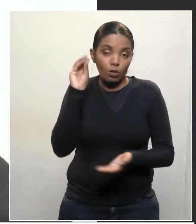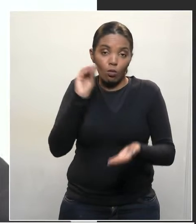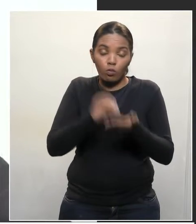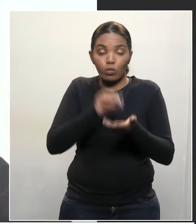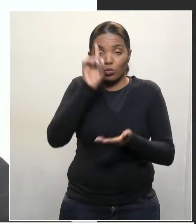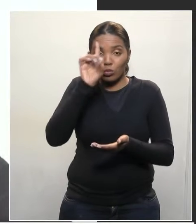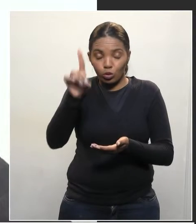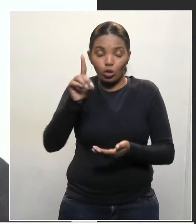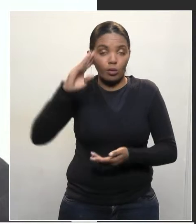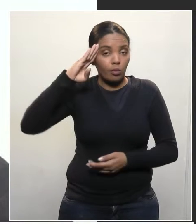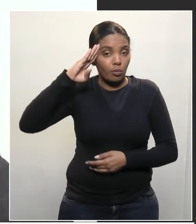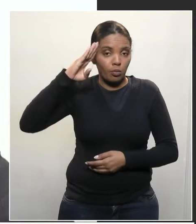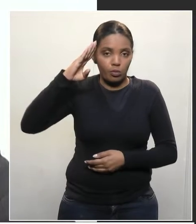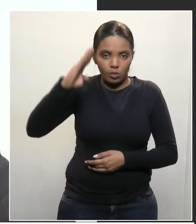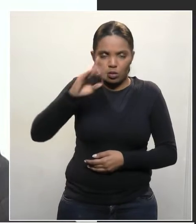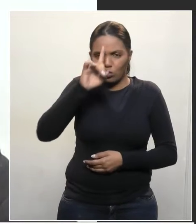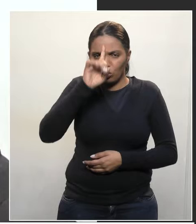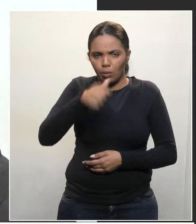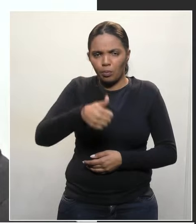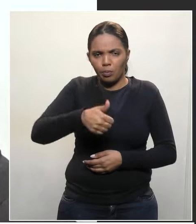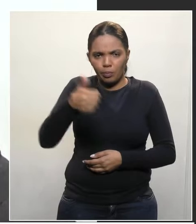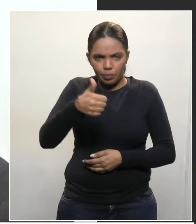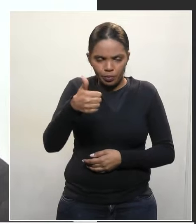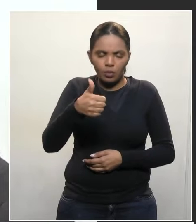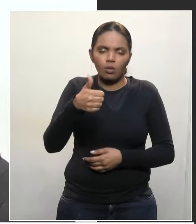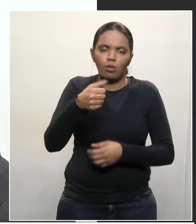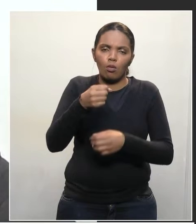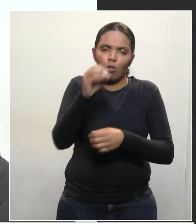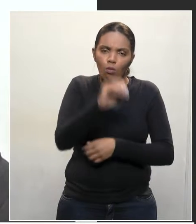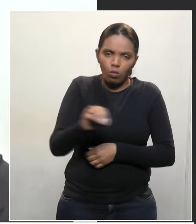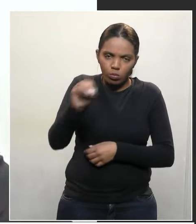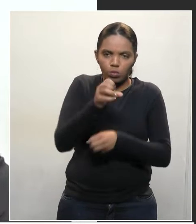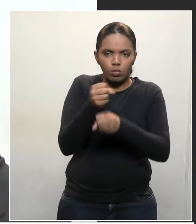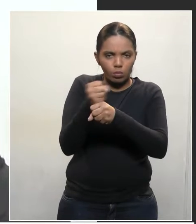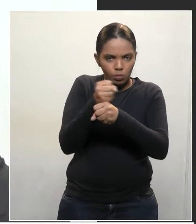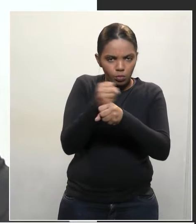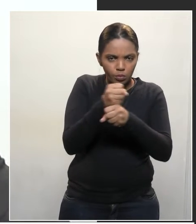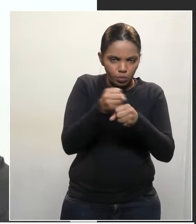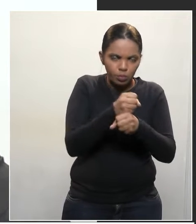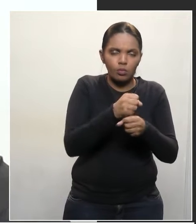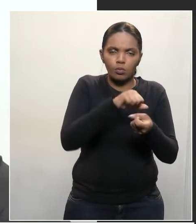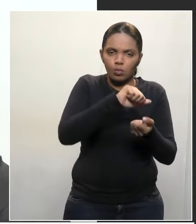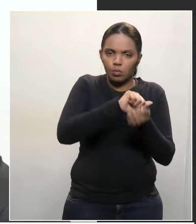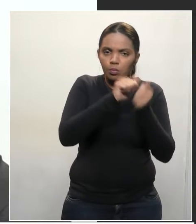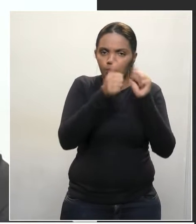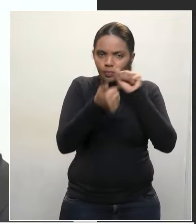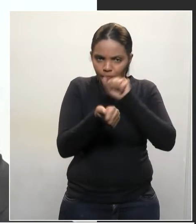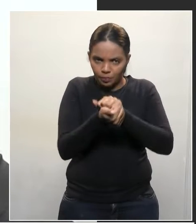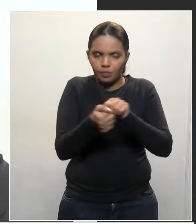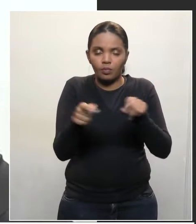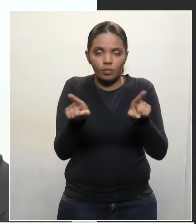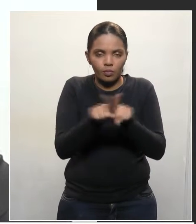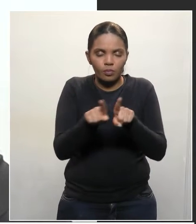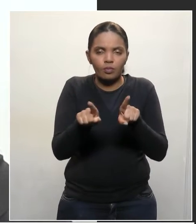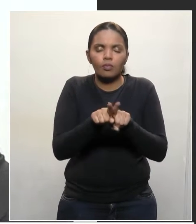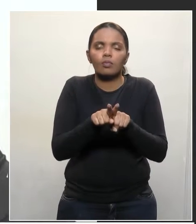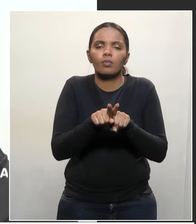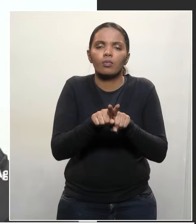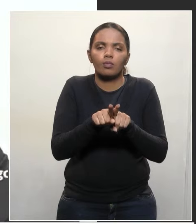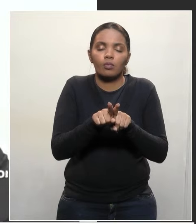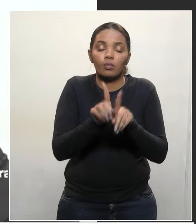Veterano a ser celebrado no dia 1º de outubro de todos os anos. Uma adequação, a